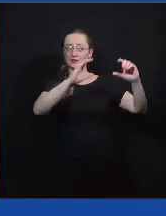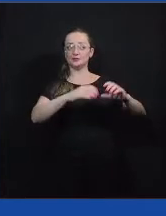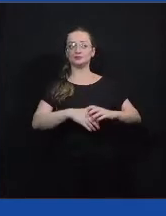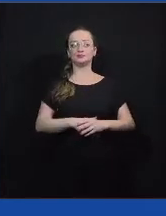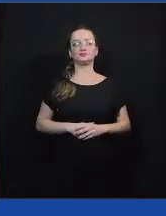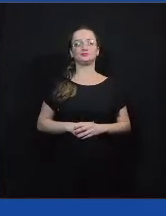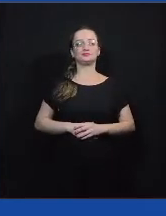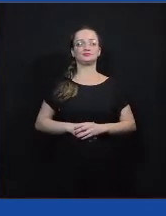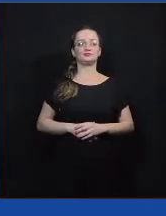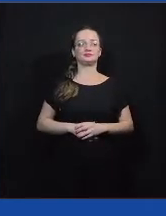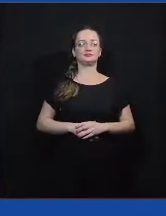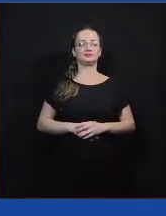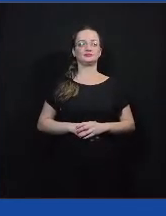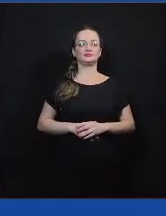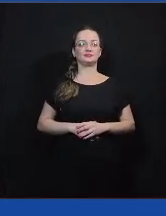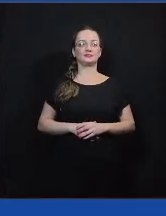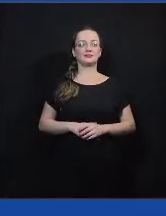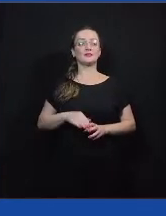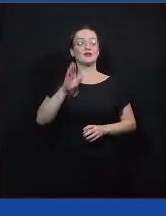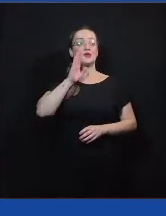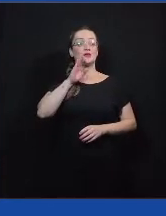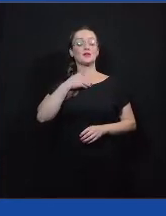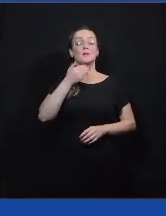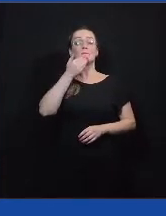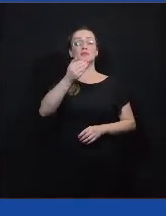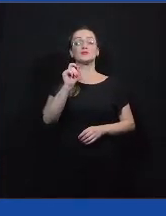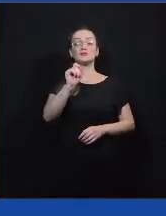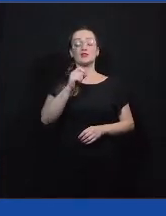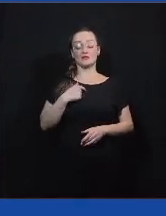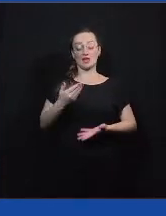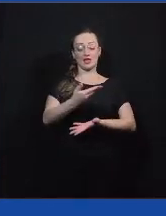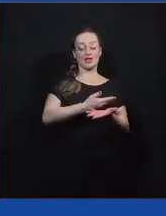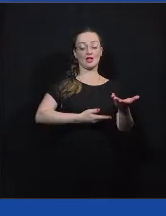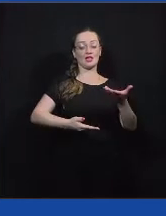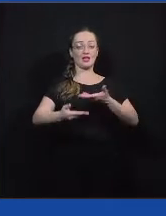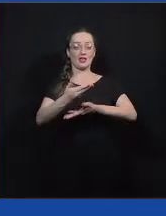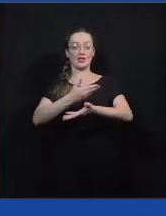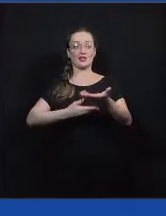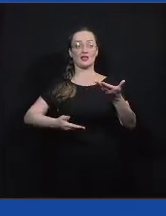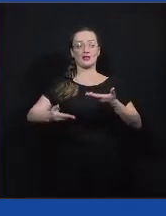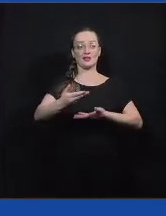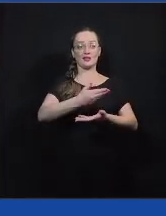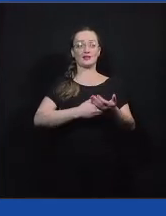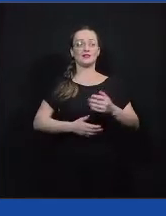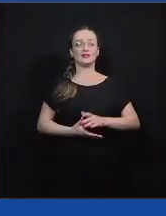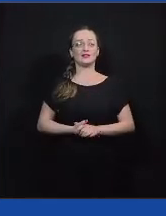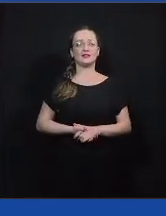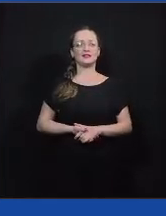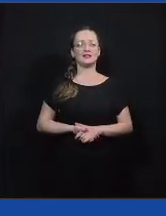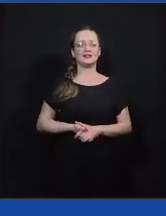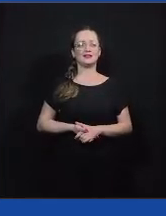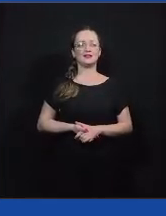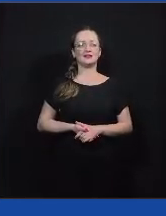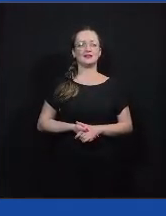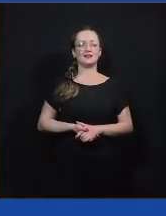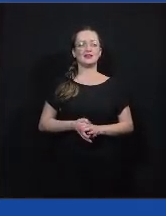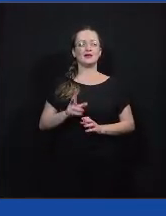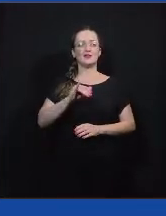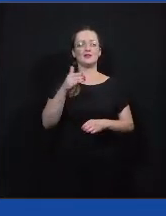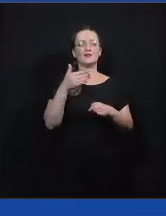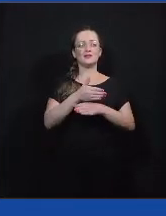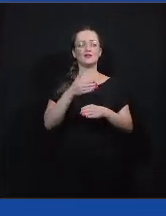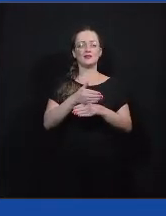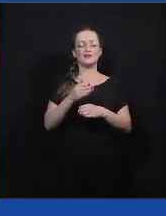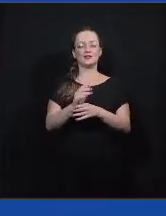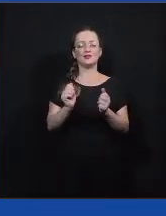Legal, Yuri. Eu vou pedir pra gente fazer o seguinte. Vamos fazer uma rodada, começando pela Marina, que não falou nada ainda aqui. Vai participar com a gente.